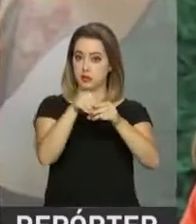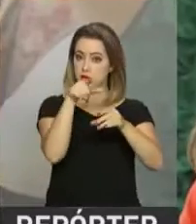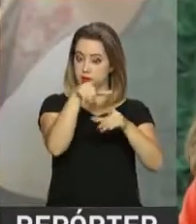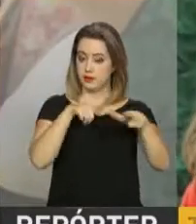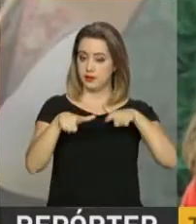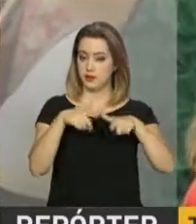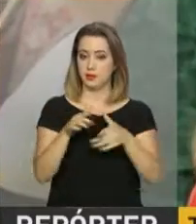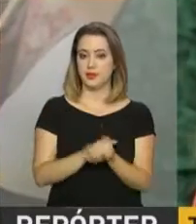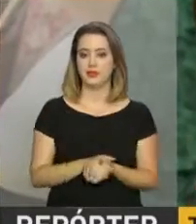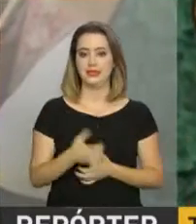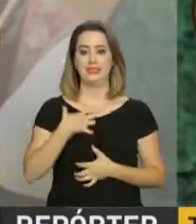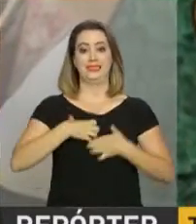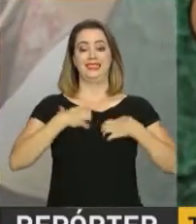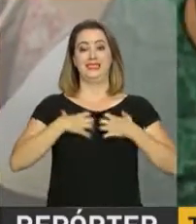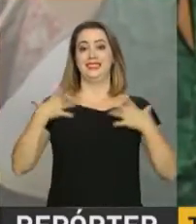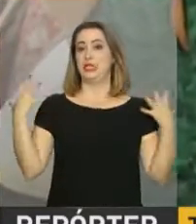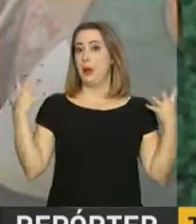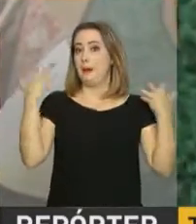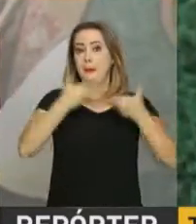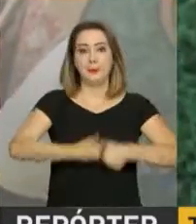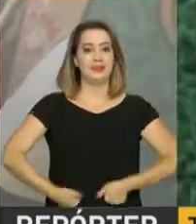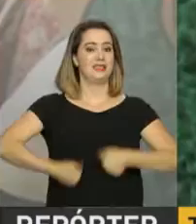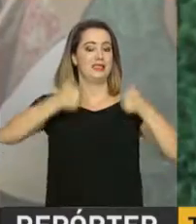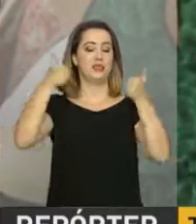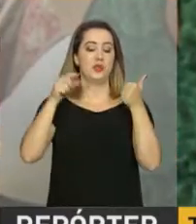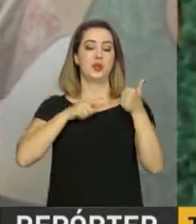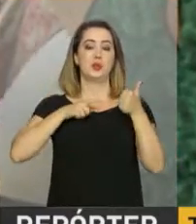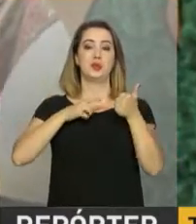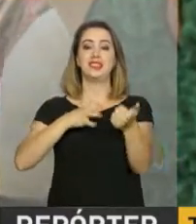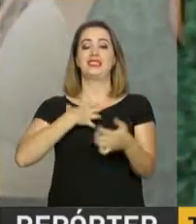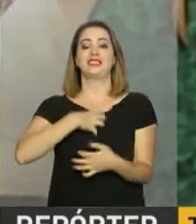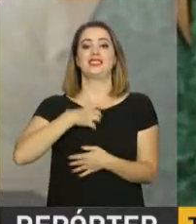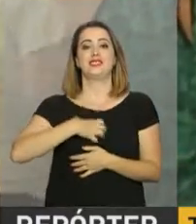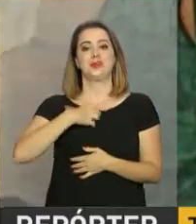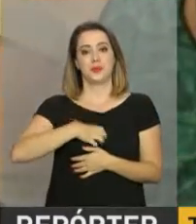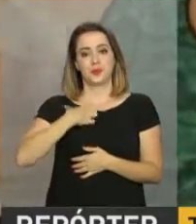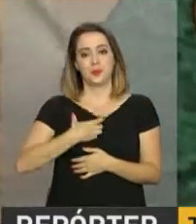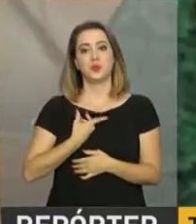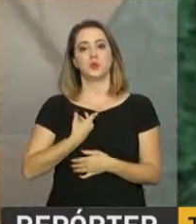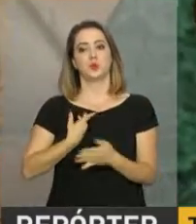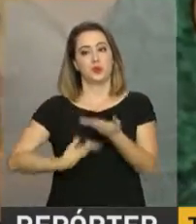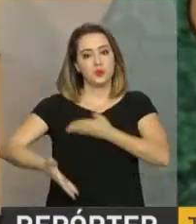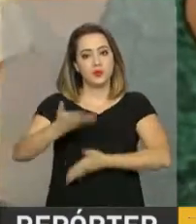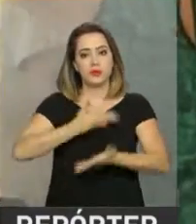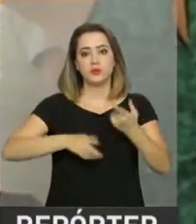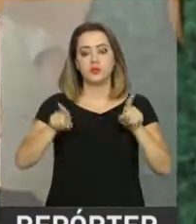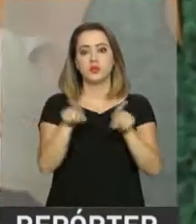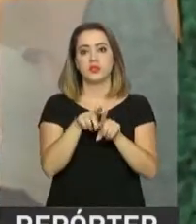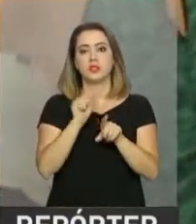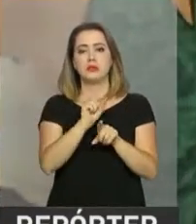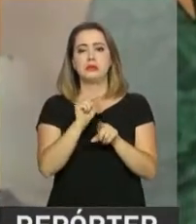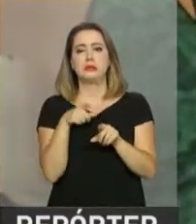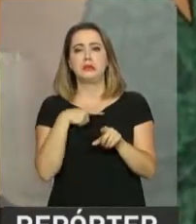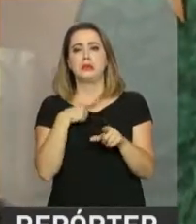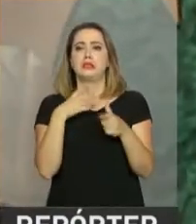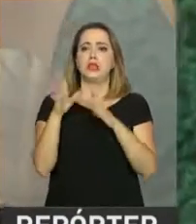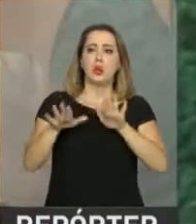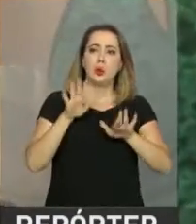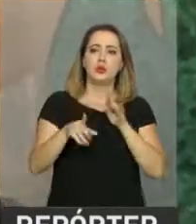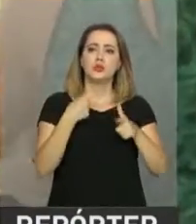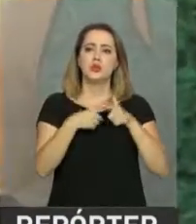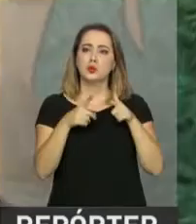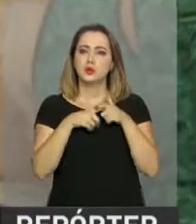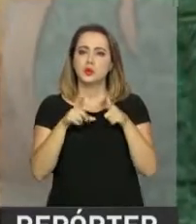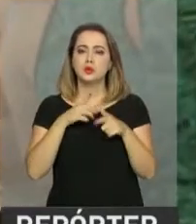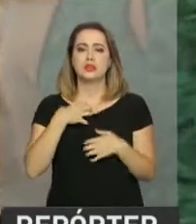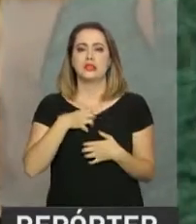uma sensação maravilhosa. Na verdade, tem alguns sentimentos bem envolvidos, né? Tem algumas situações aí que talvez já